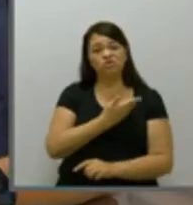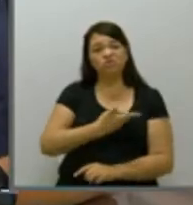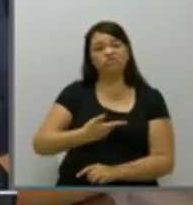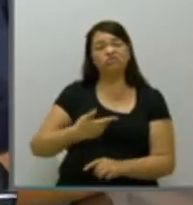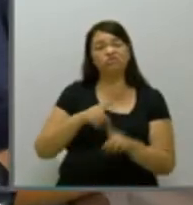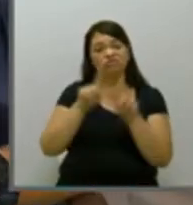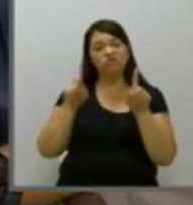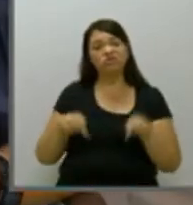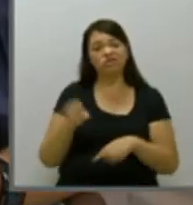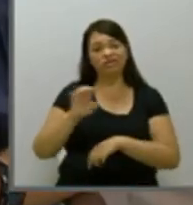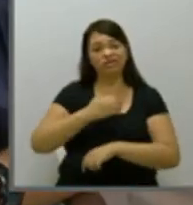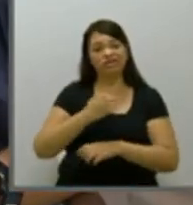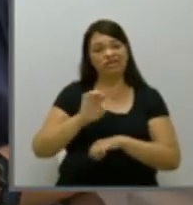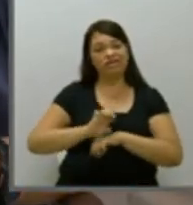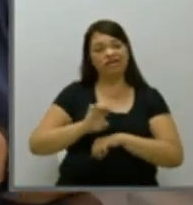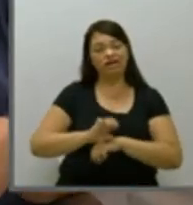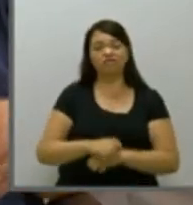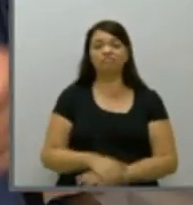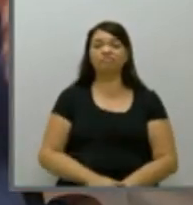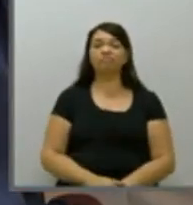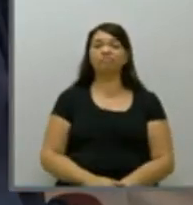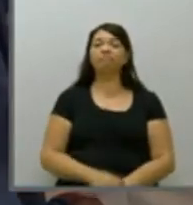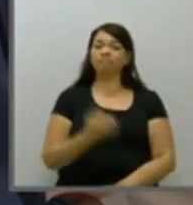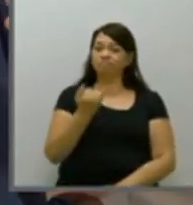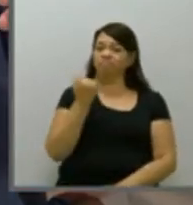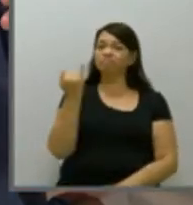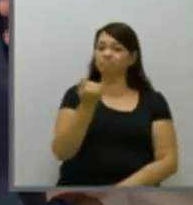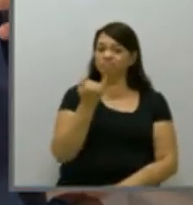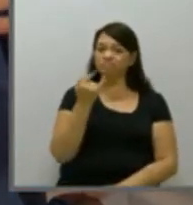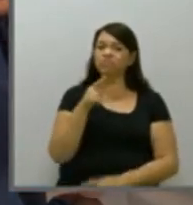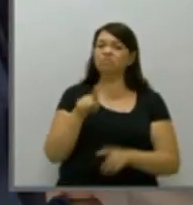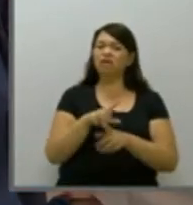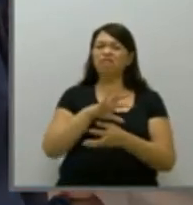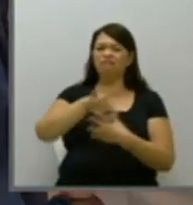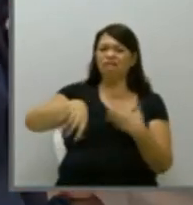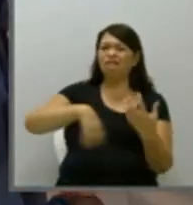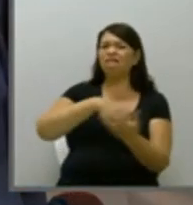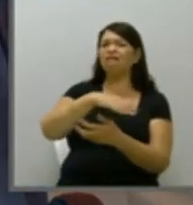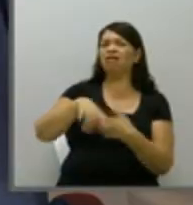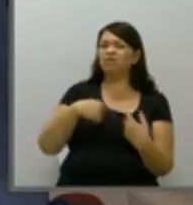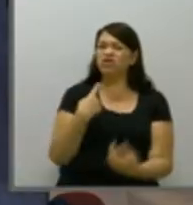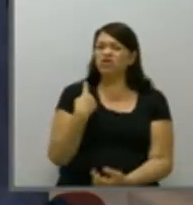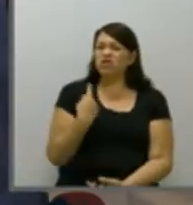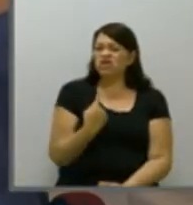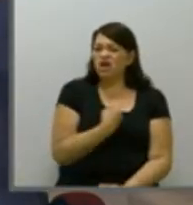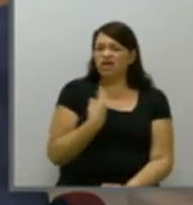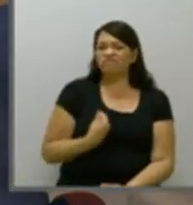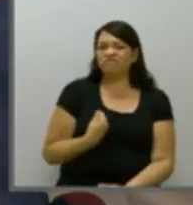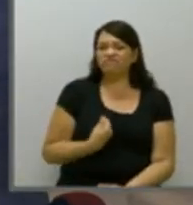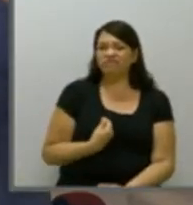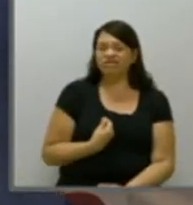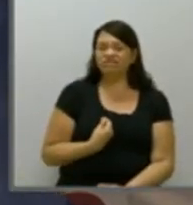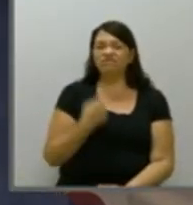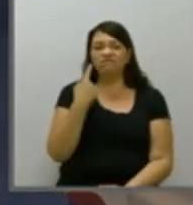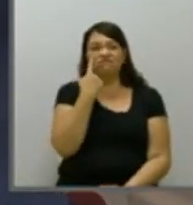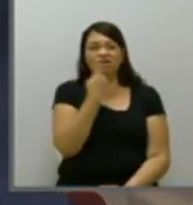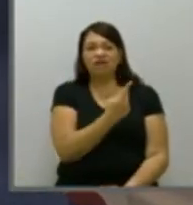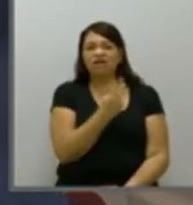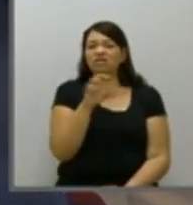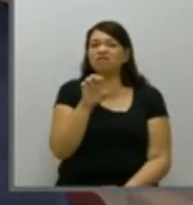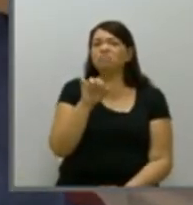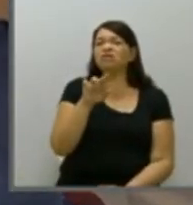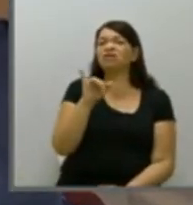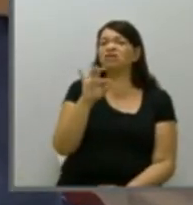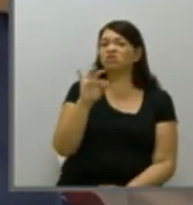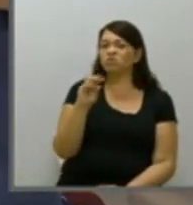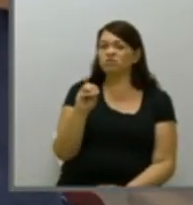É importante também colocar, Walter, que todo esse caos na segurança que a gente tem vivido, se a pegar o Espírito Santo, se a pegar o Rio de Janeiro e